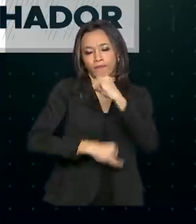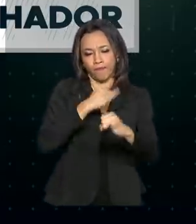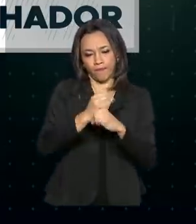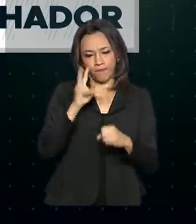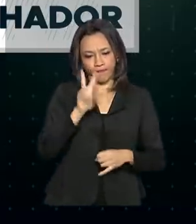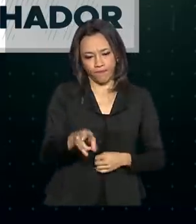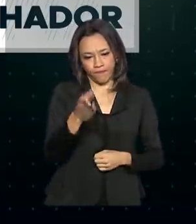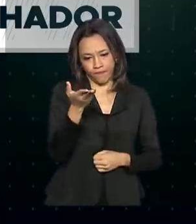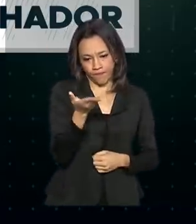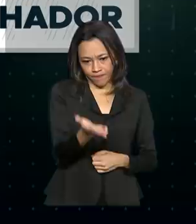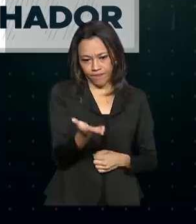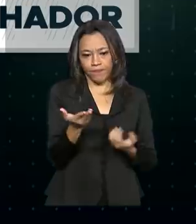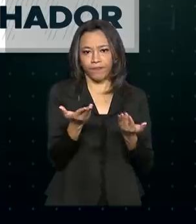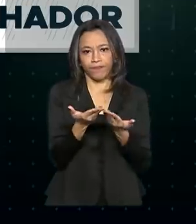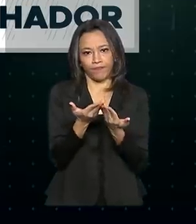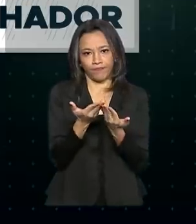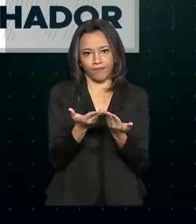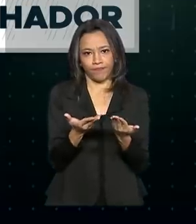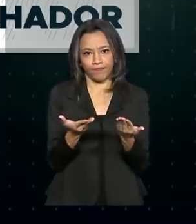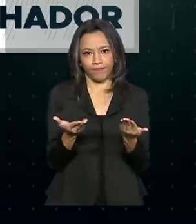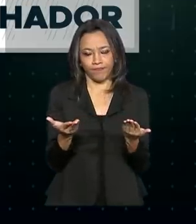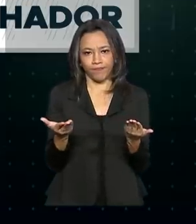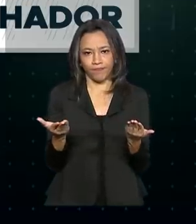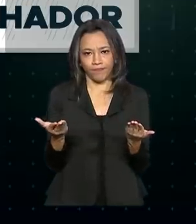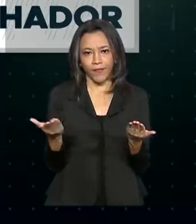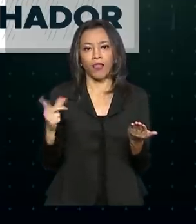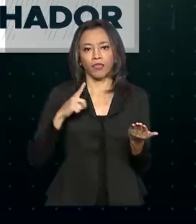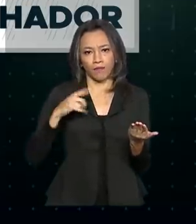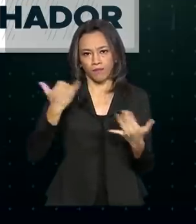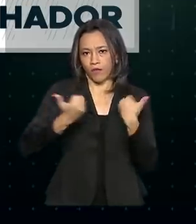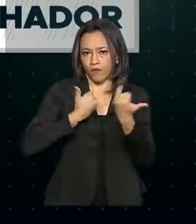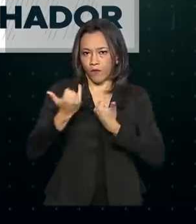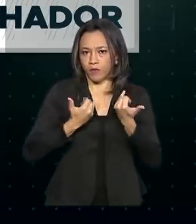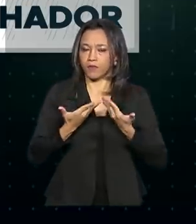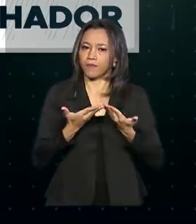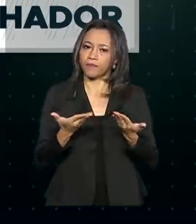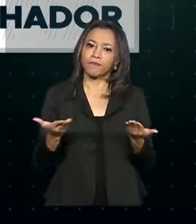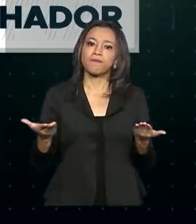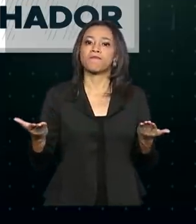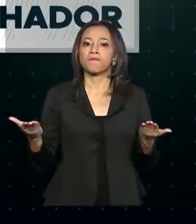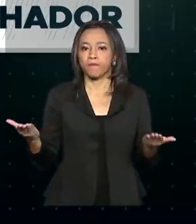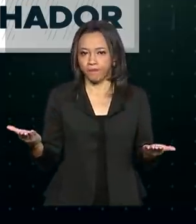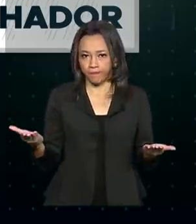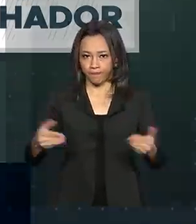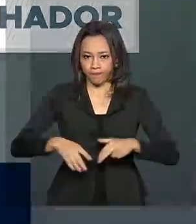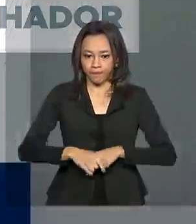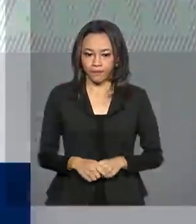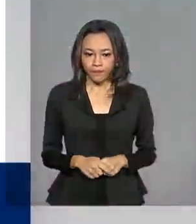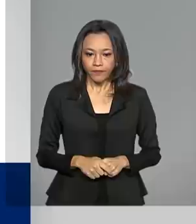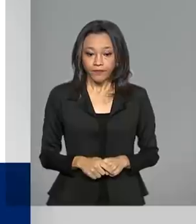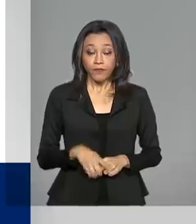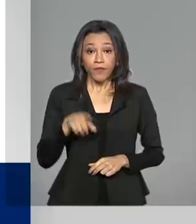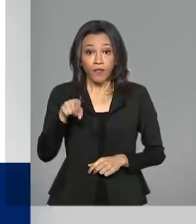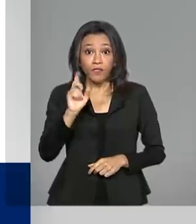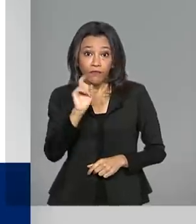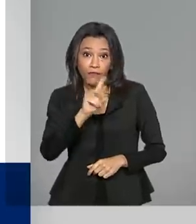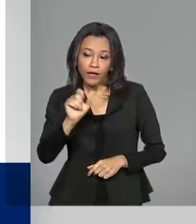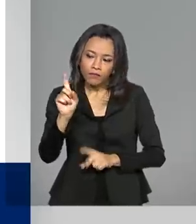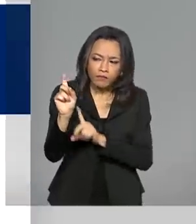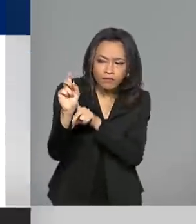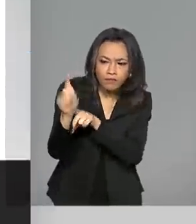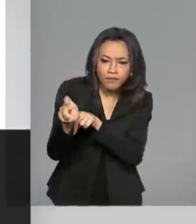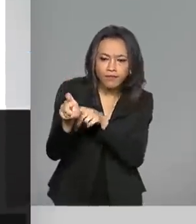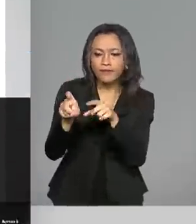internet em serviços.mte.gov.br.trabalhador. Você vai clicar